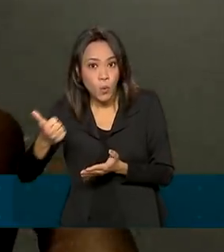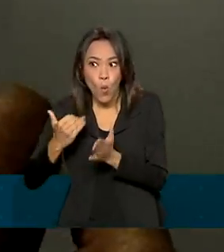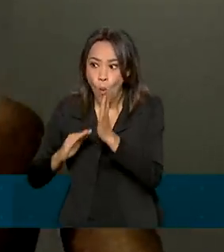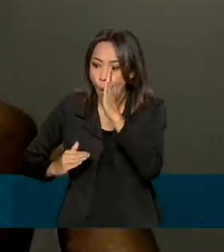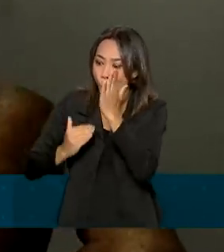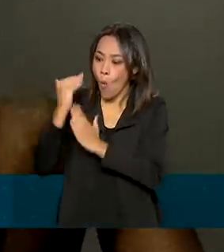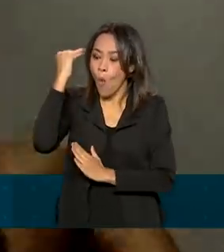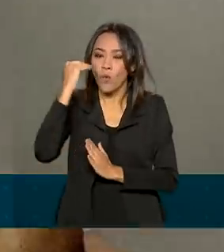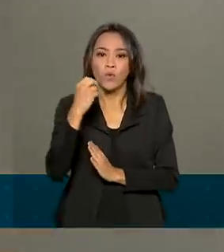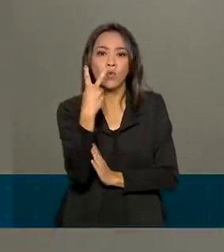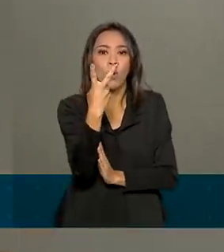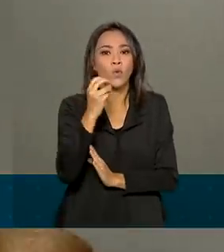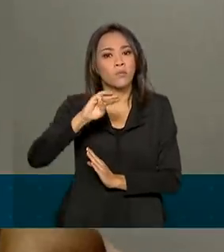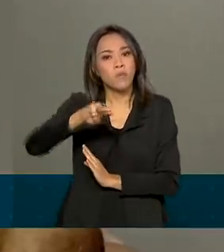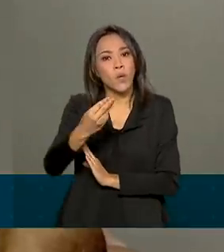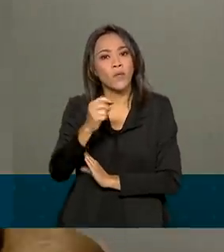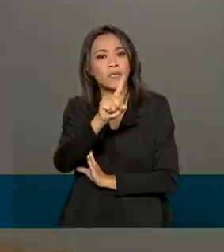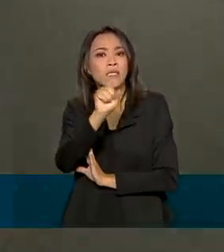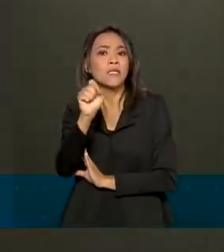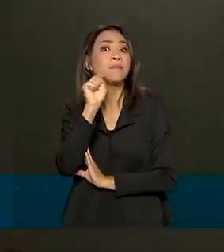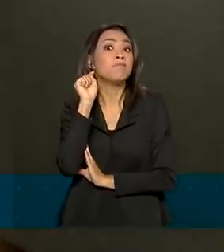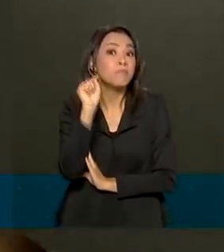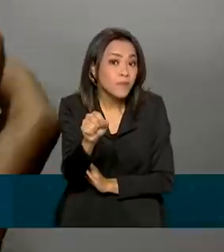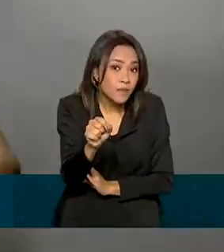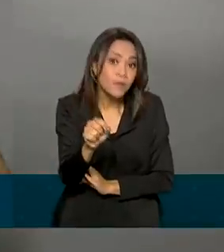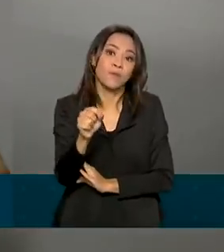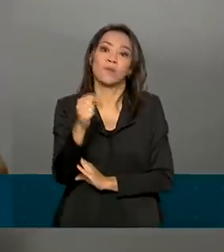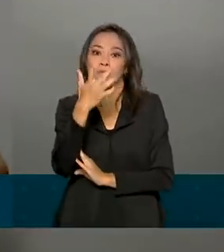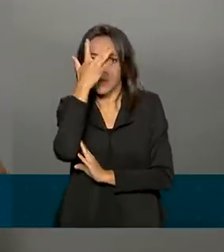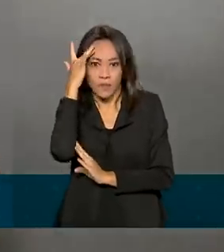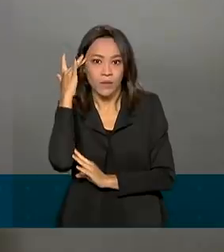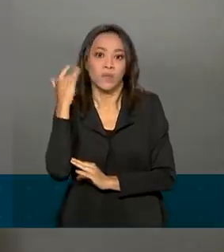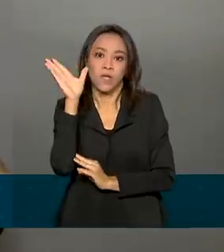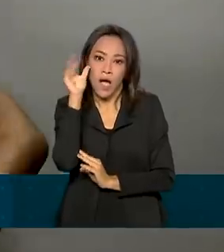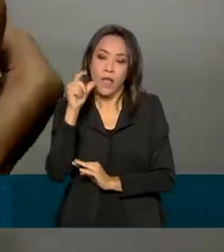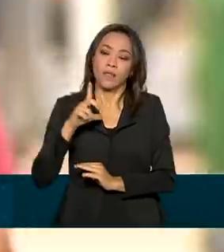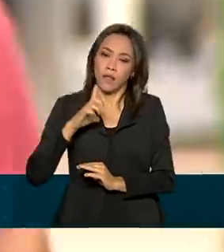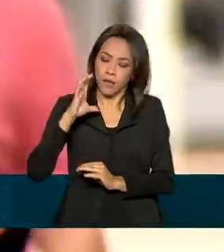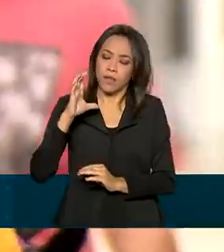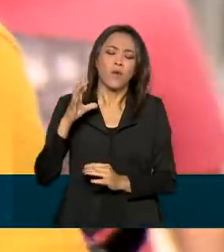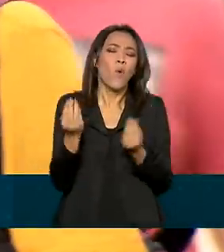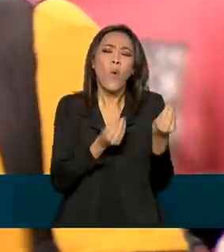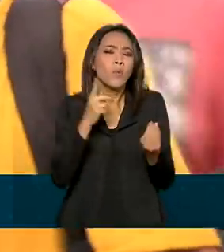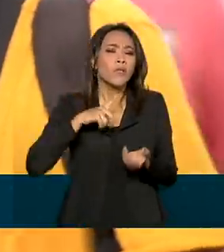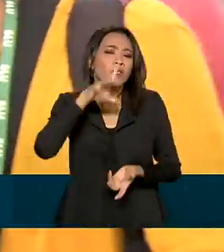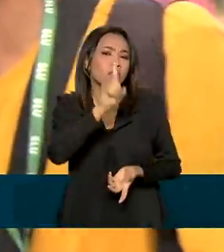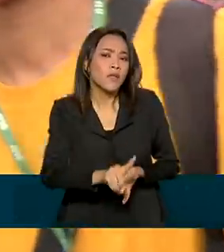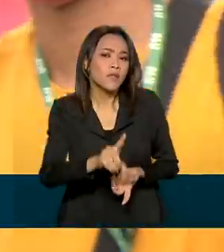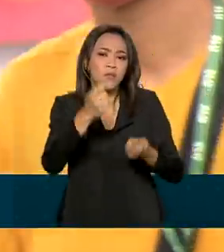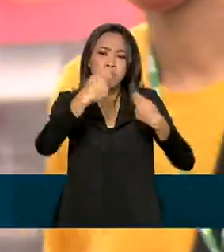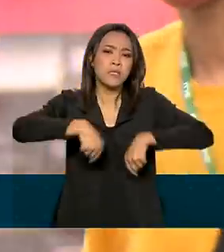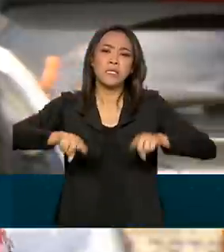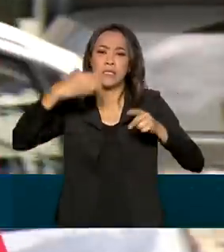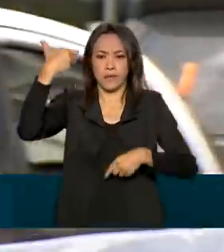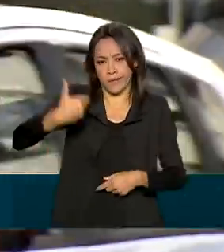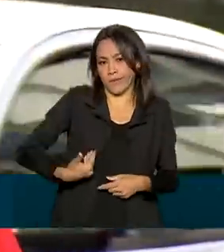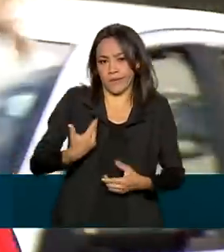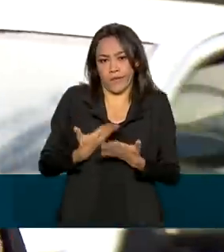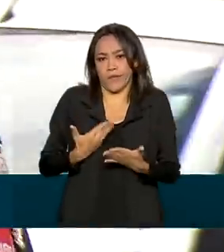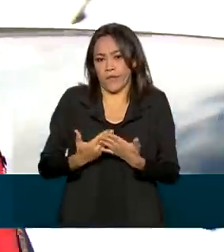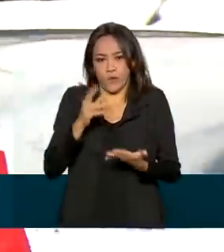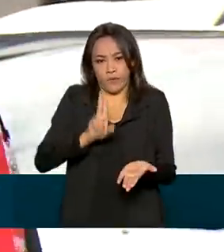2 milhões e 100 mil unidades. Para ter direito ao documento, não precisa ser universitário.